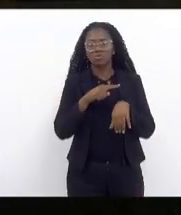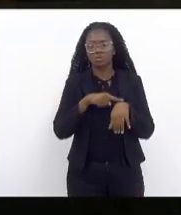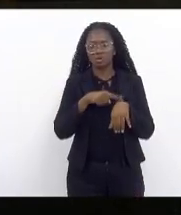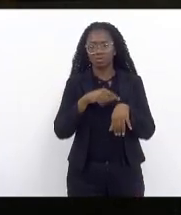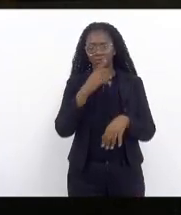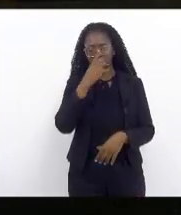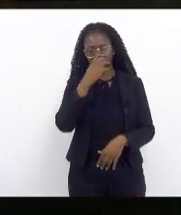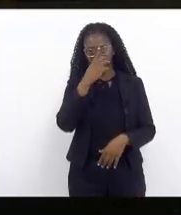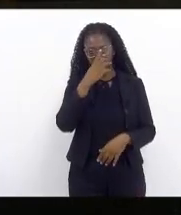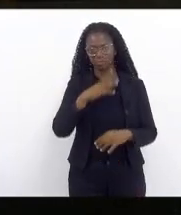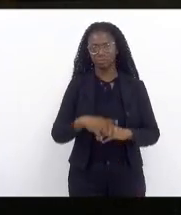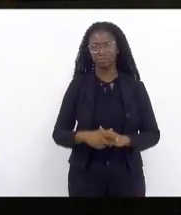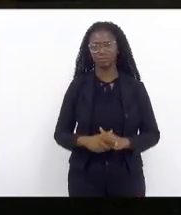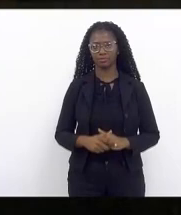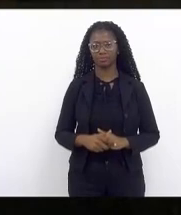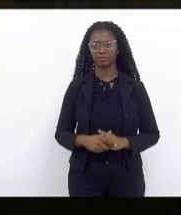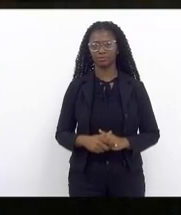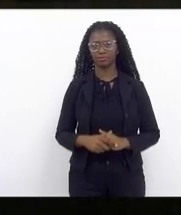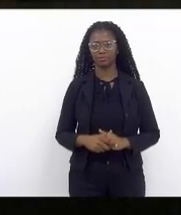eu escutei há pouco